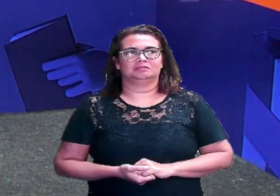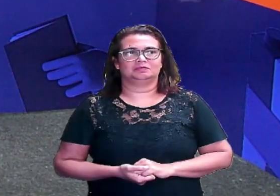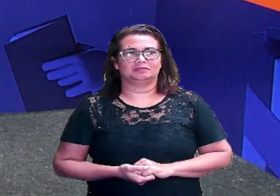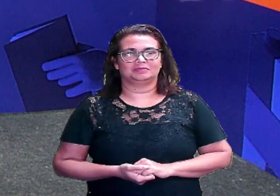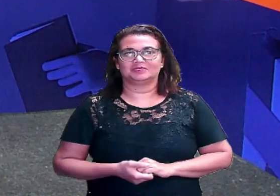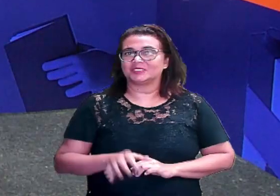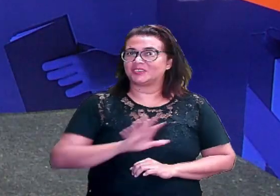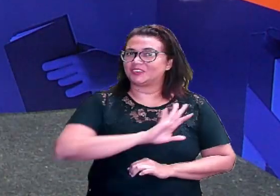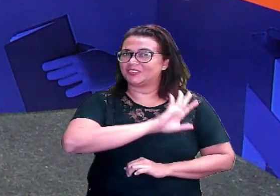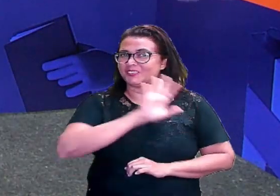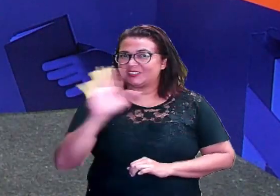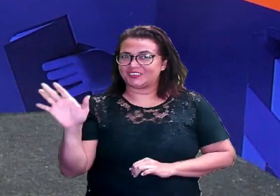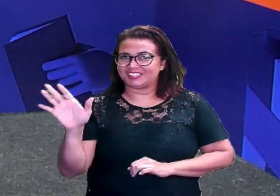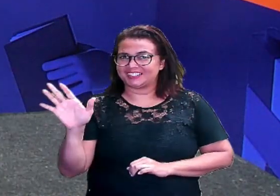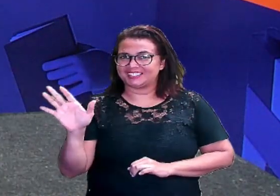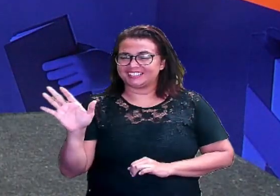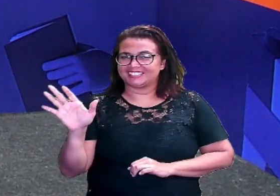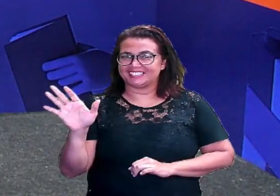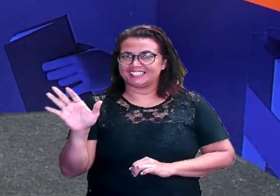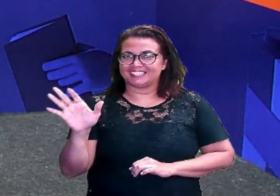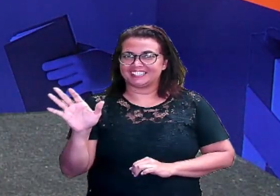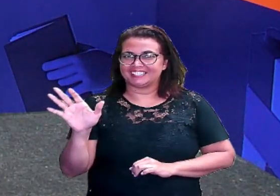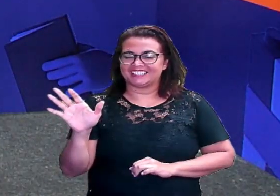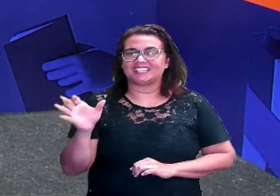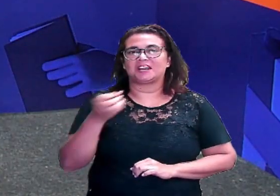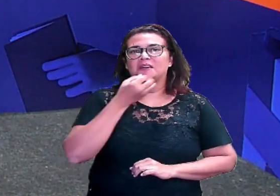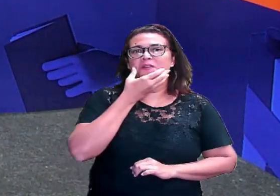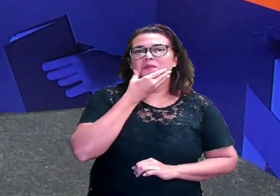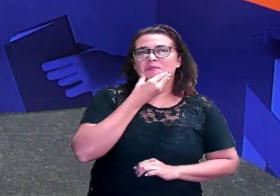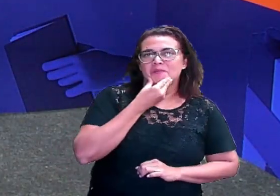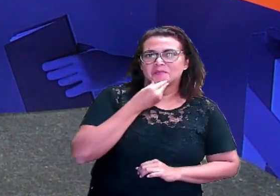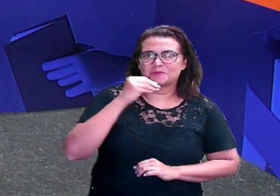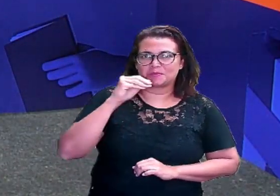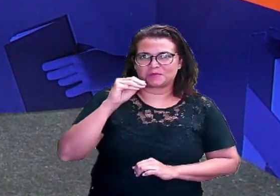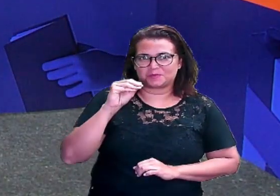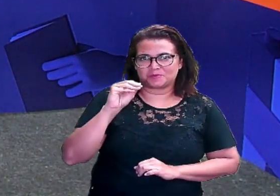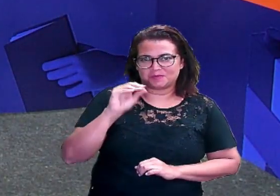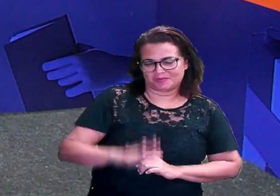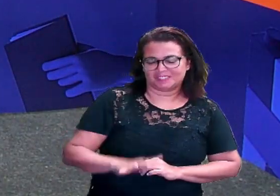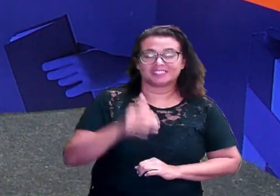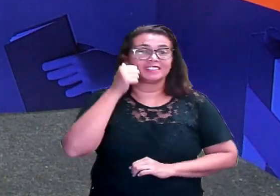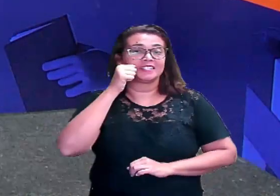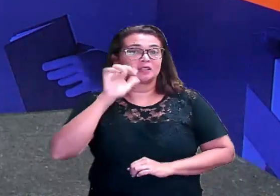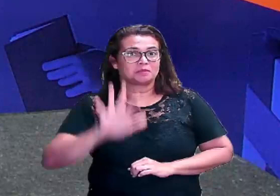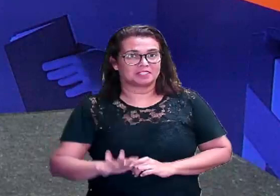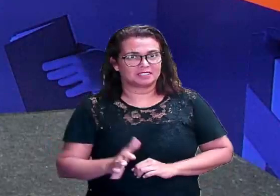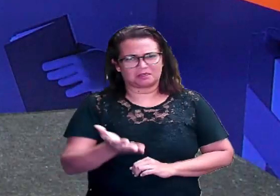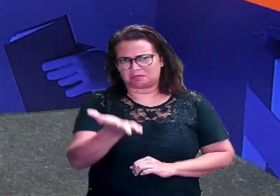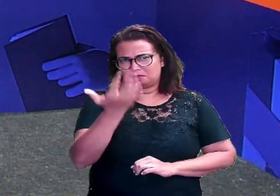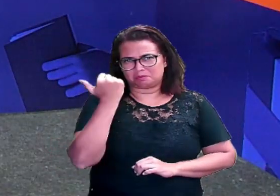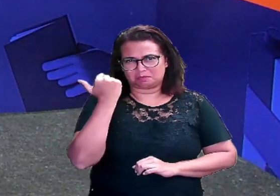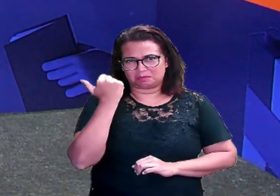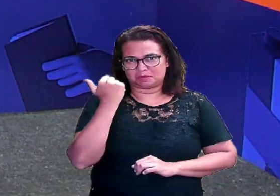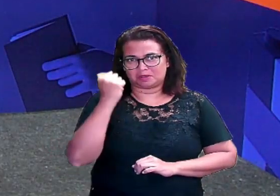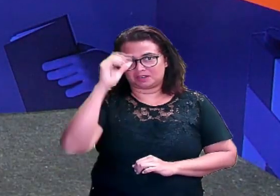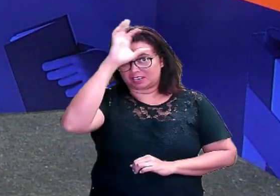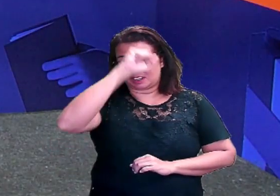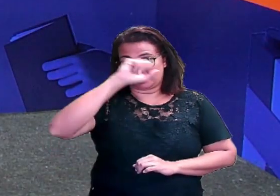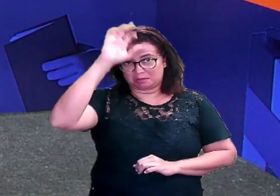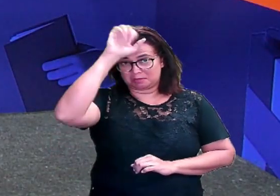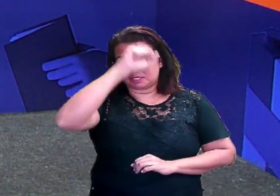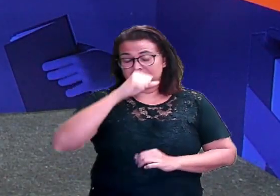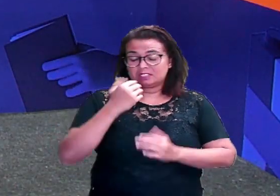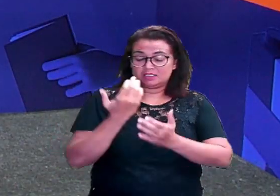Olá, meninos e meninas! Vamos iniciar nossa English Class? Amados,